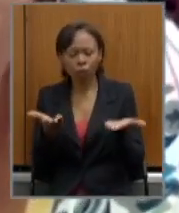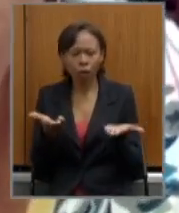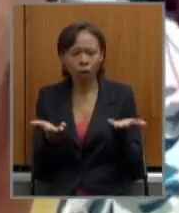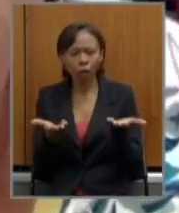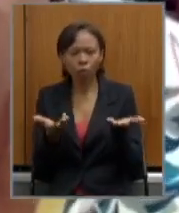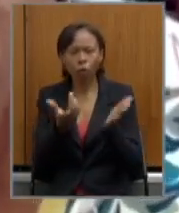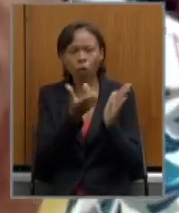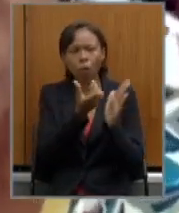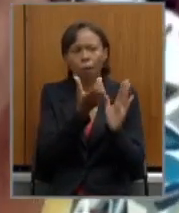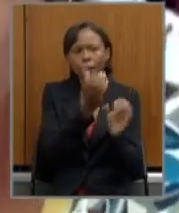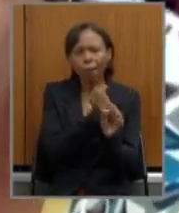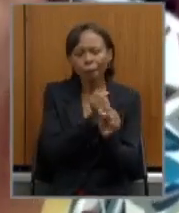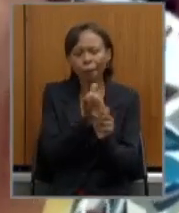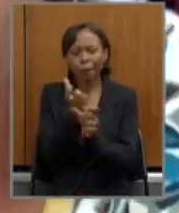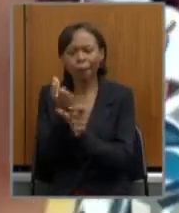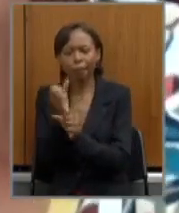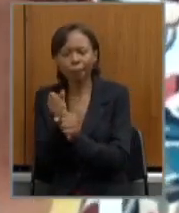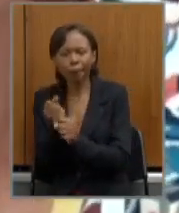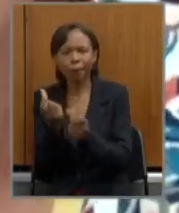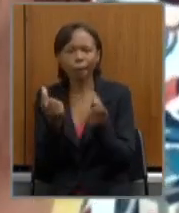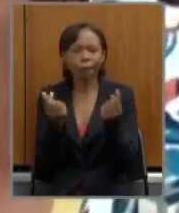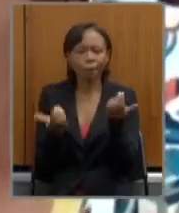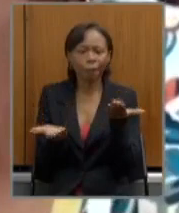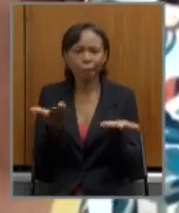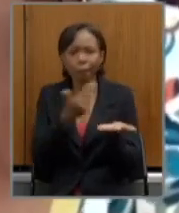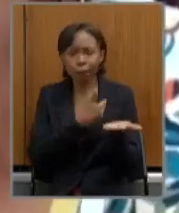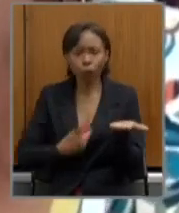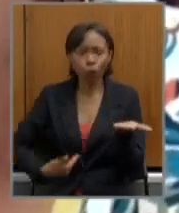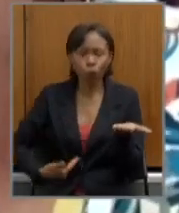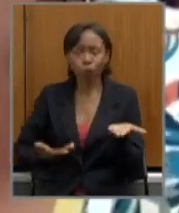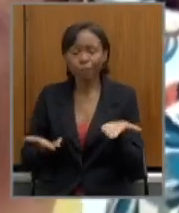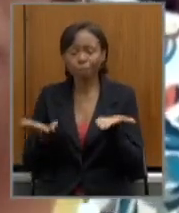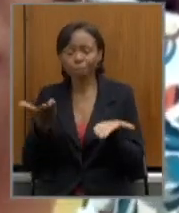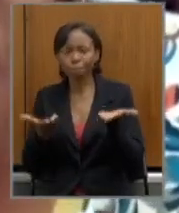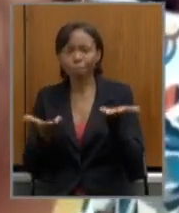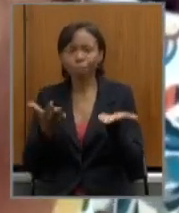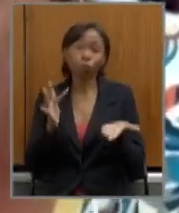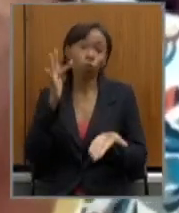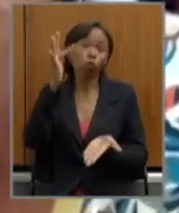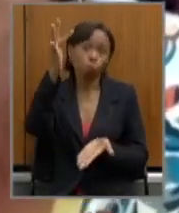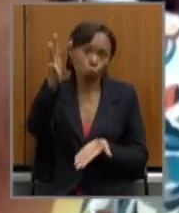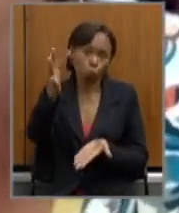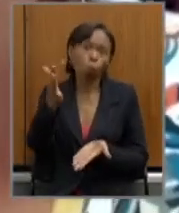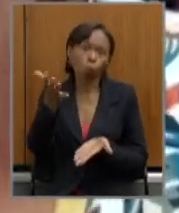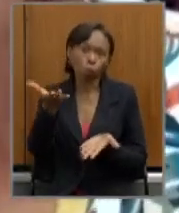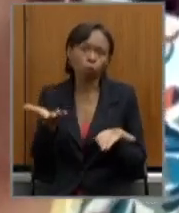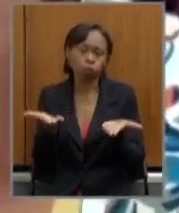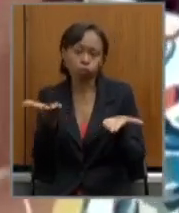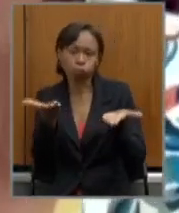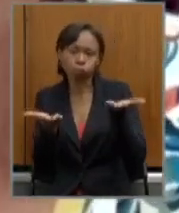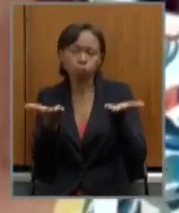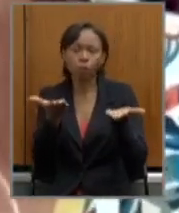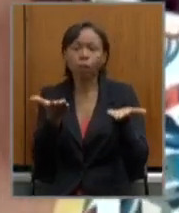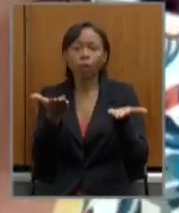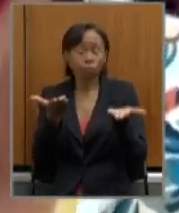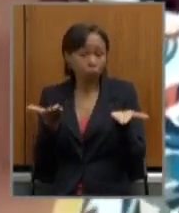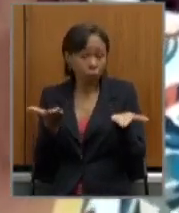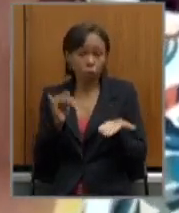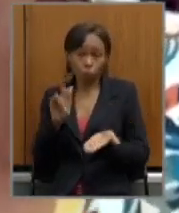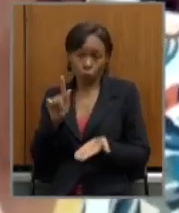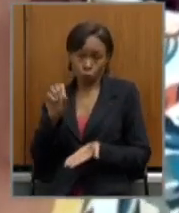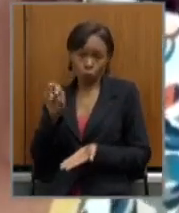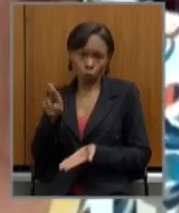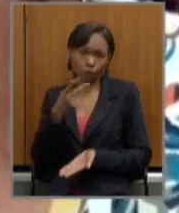públicas futuro sustentável como diz o secretário Igor nós só poderemos ter de